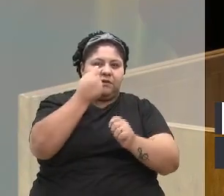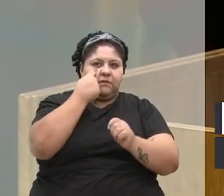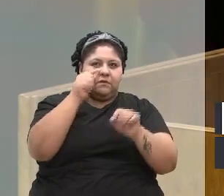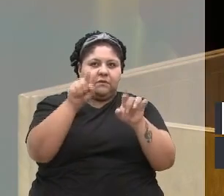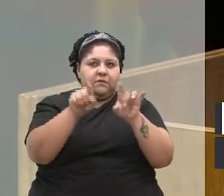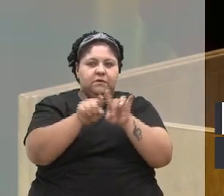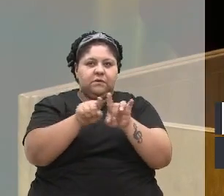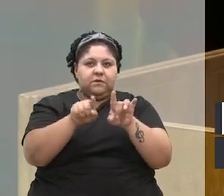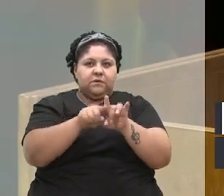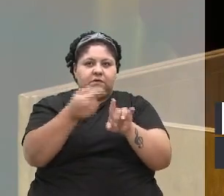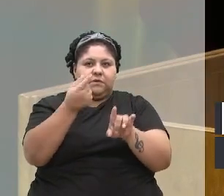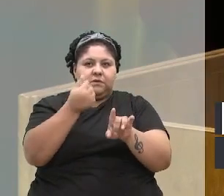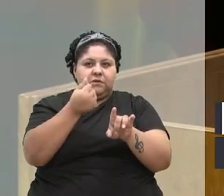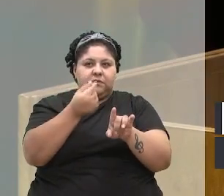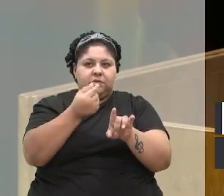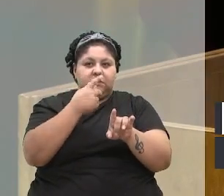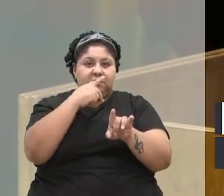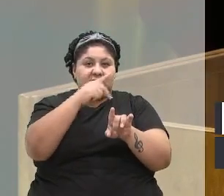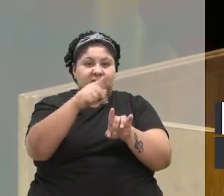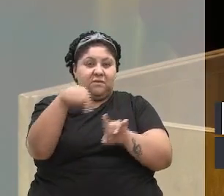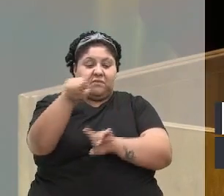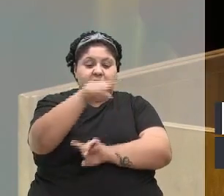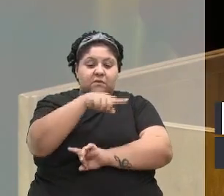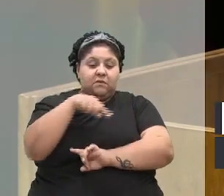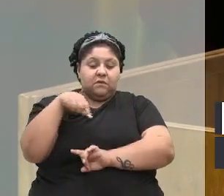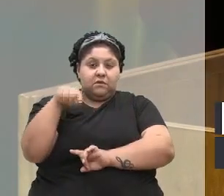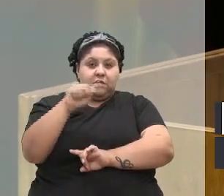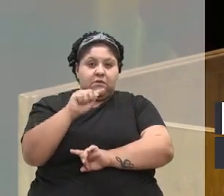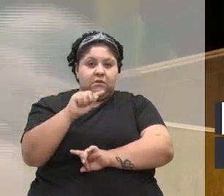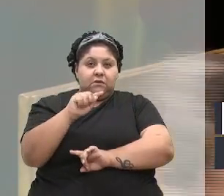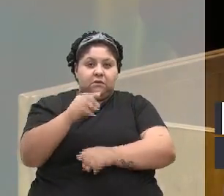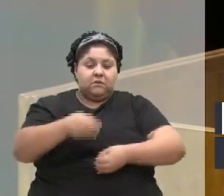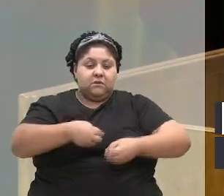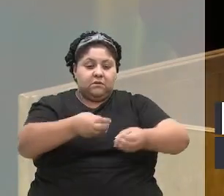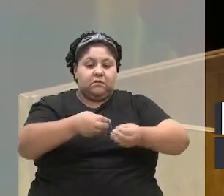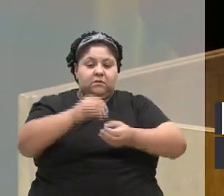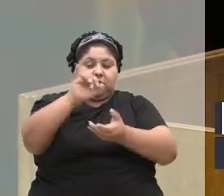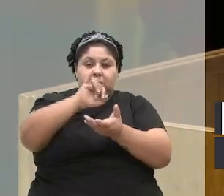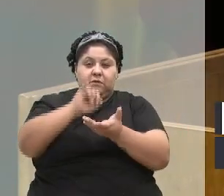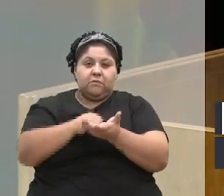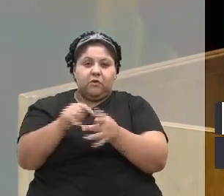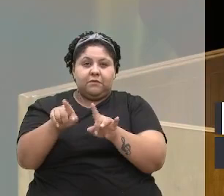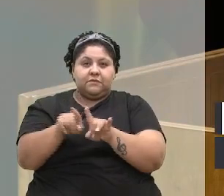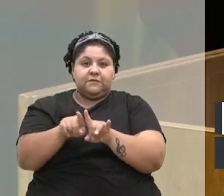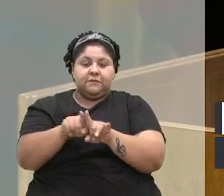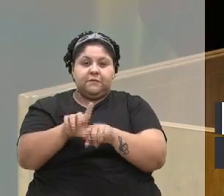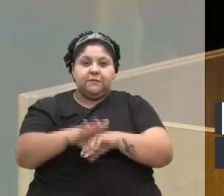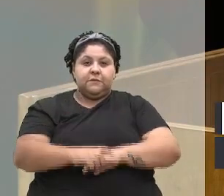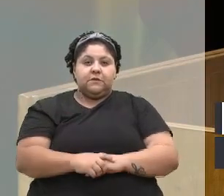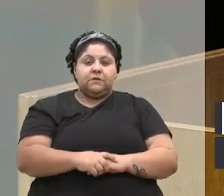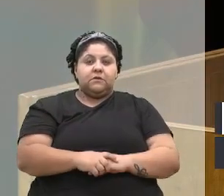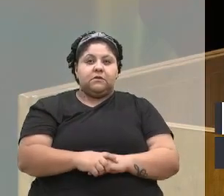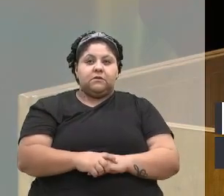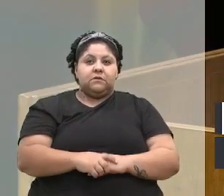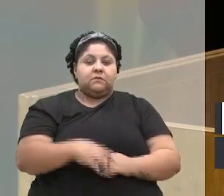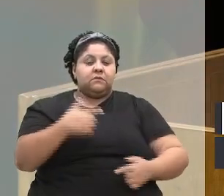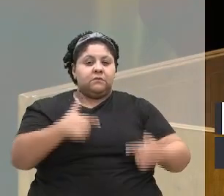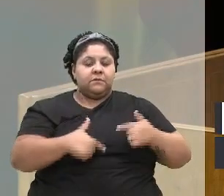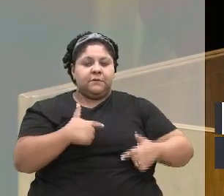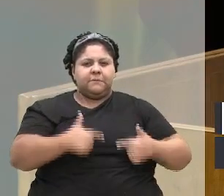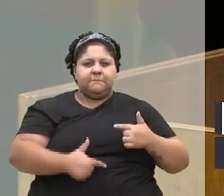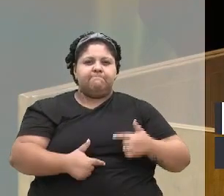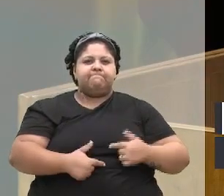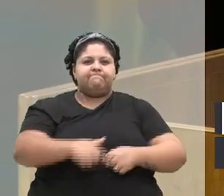esse dinheiro é seu, é nosso, é nós que contribuímos com nossos impostos, com nosso trabalho duro.